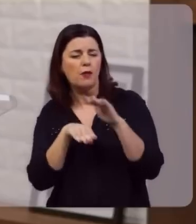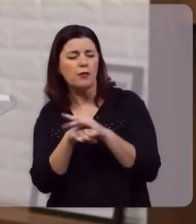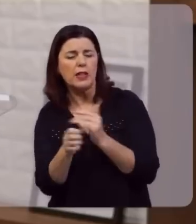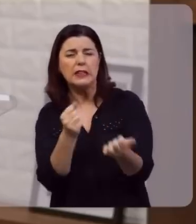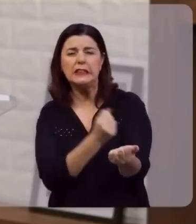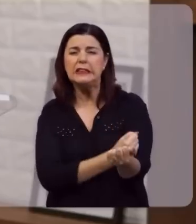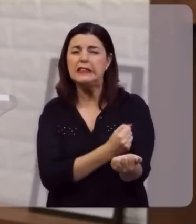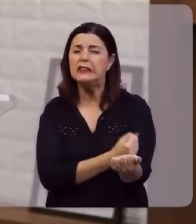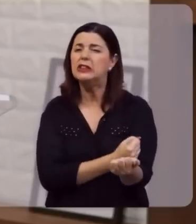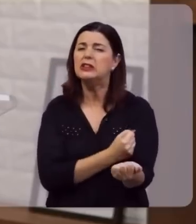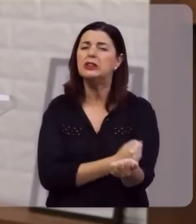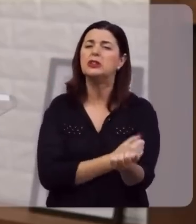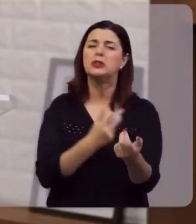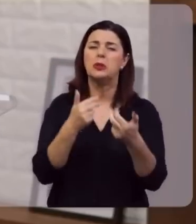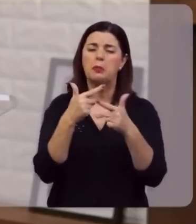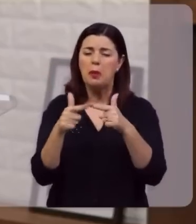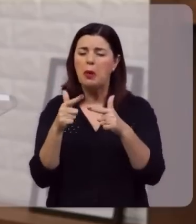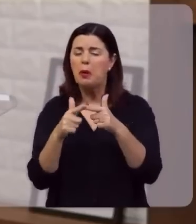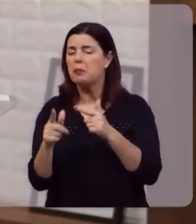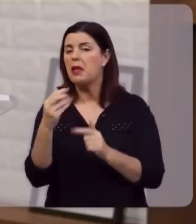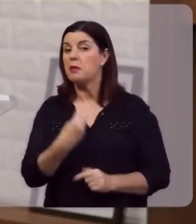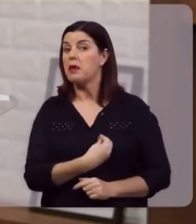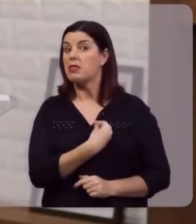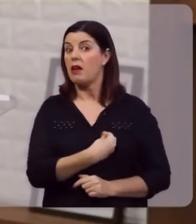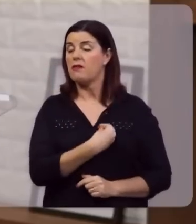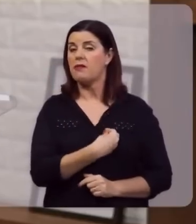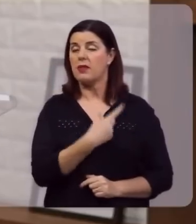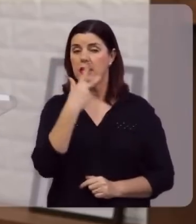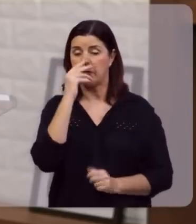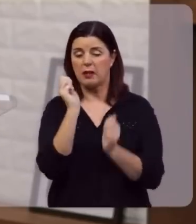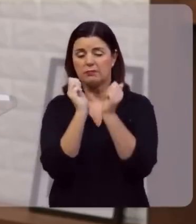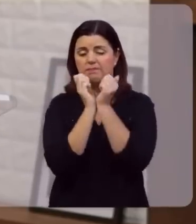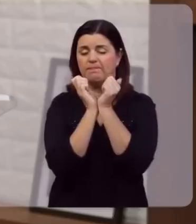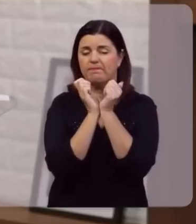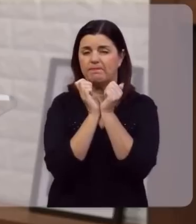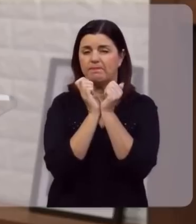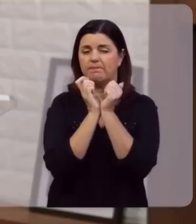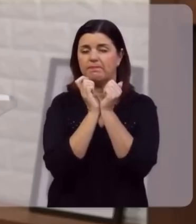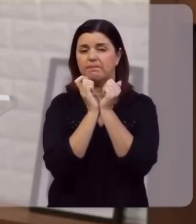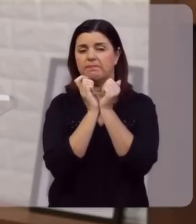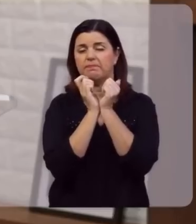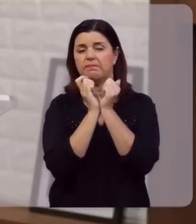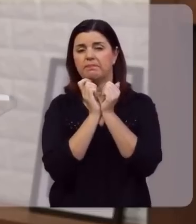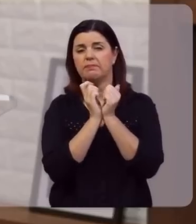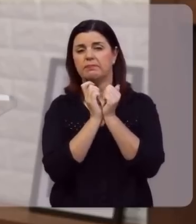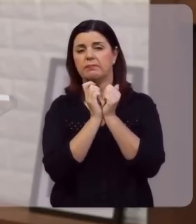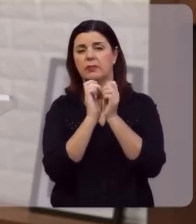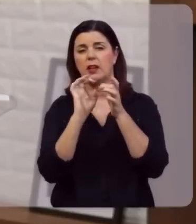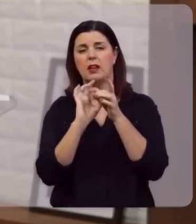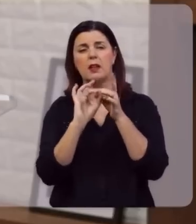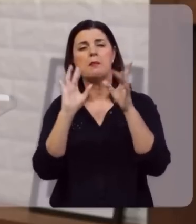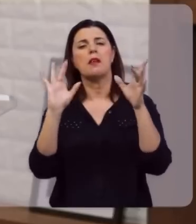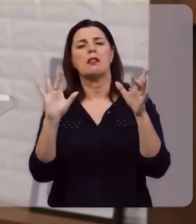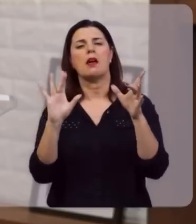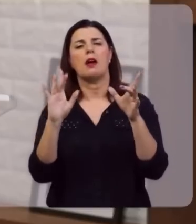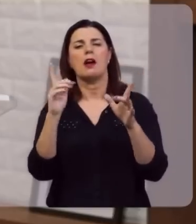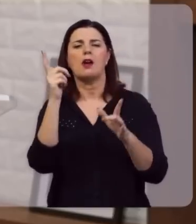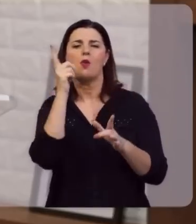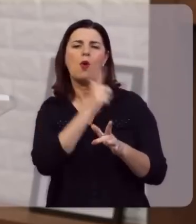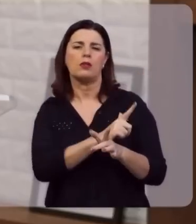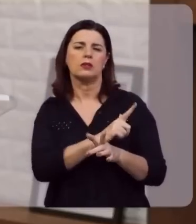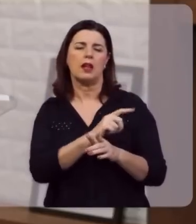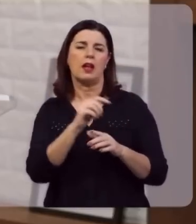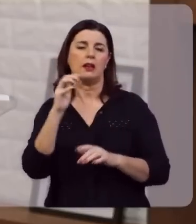vício, das mazelas da vida, que prenderam você, com as suas garras poçantes, o libertador chegou,